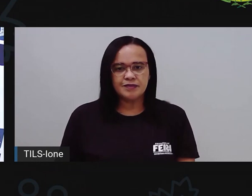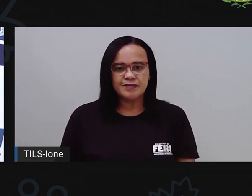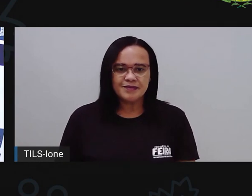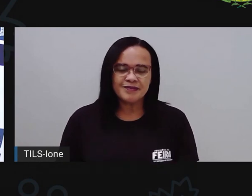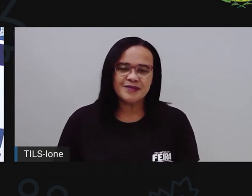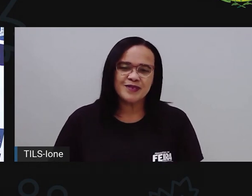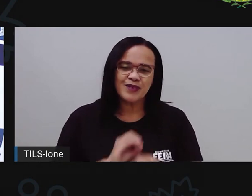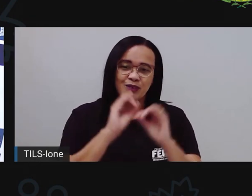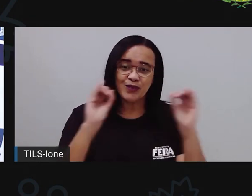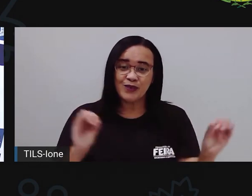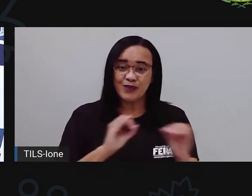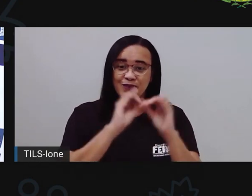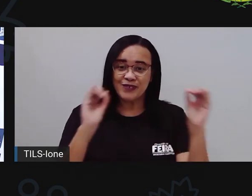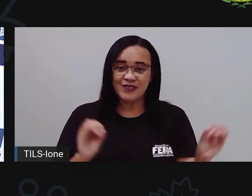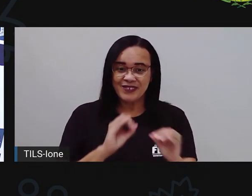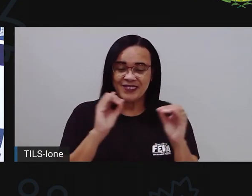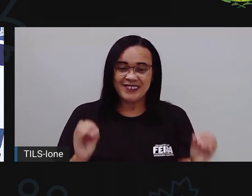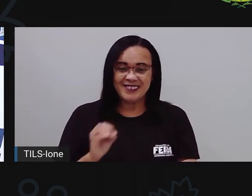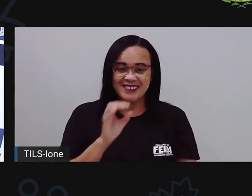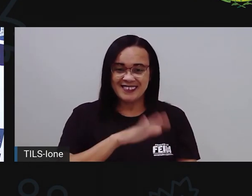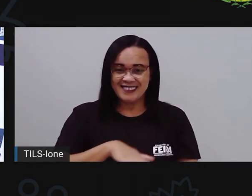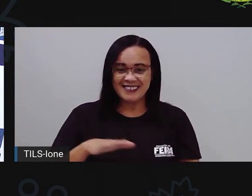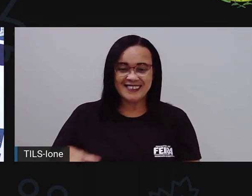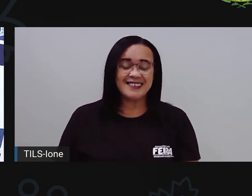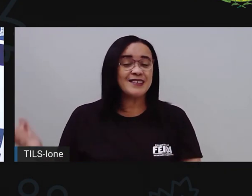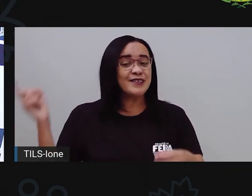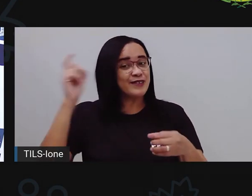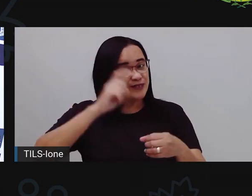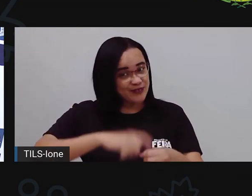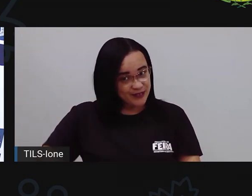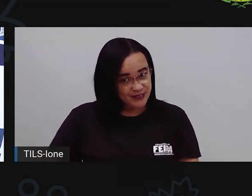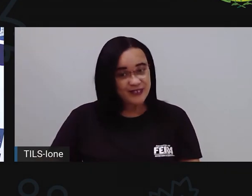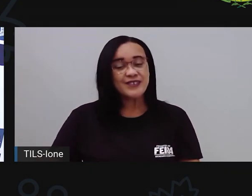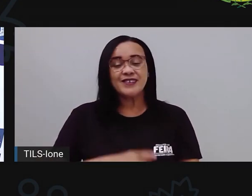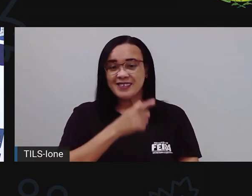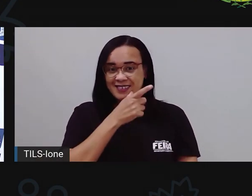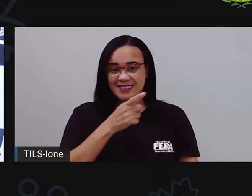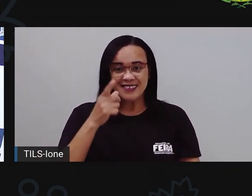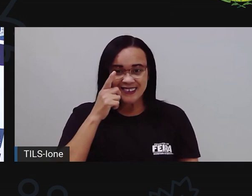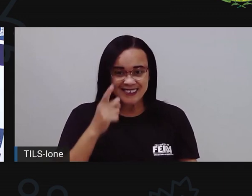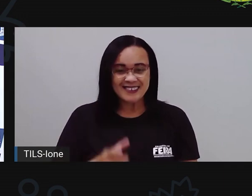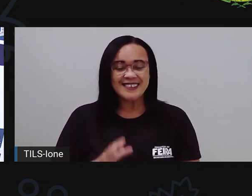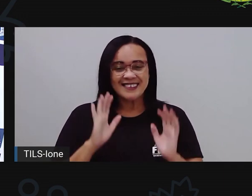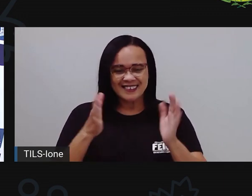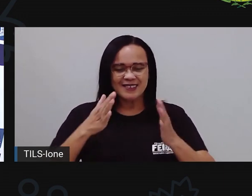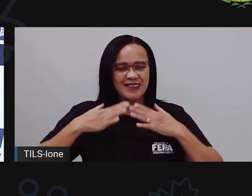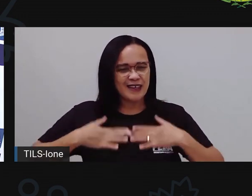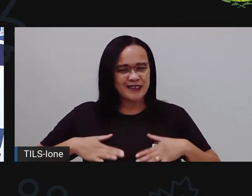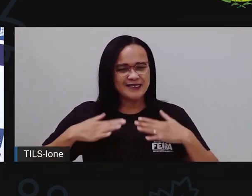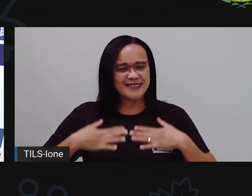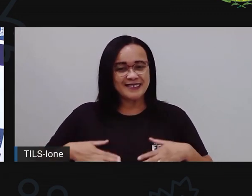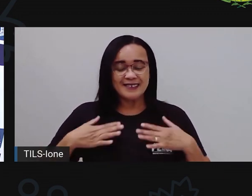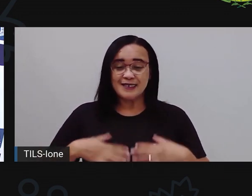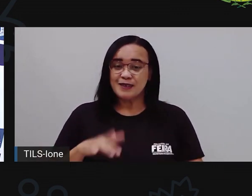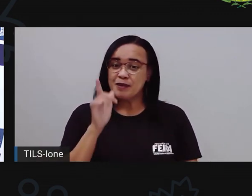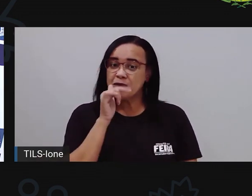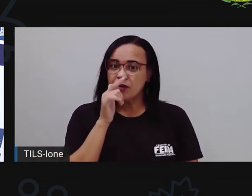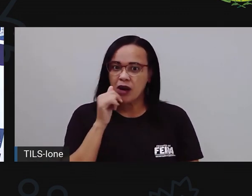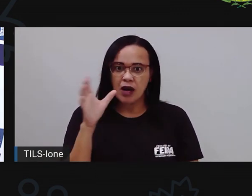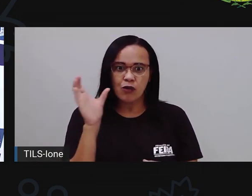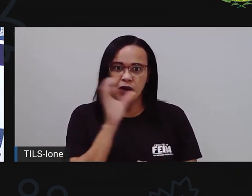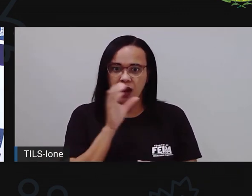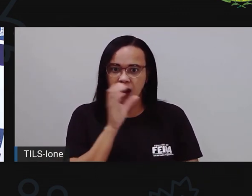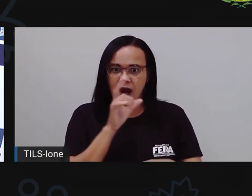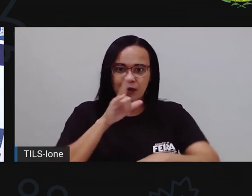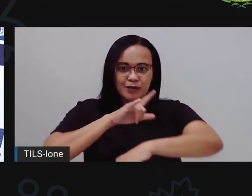Olá! E aí, voltaram do intervalo, deu tempo de fazer um lanchinho, descansar, beber uma água e rapidinho ao banheiro?